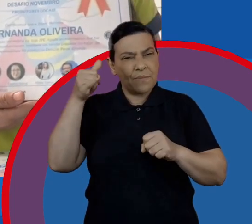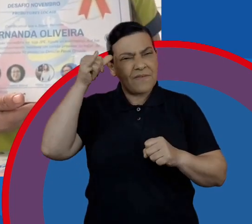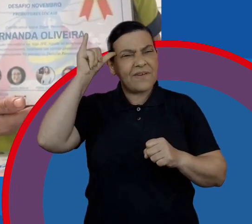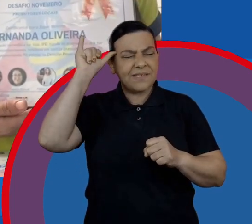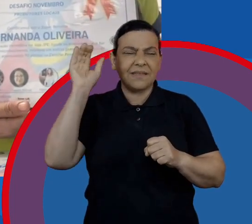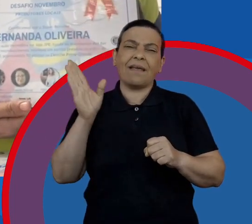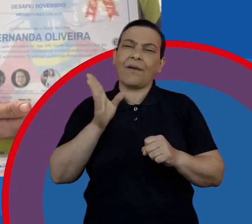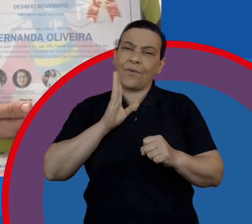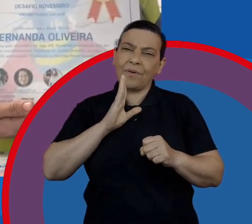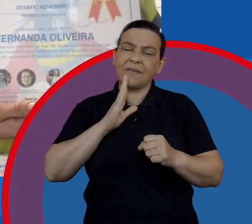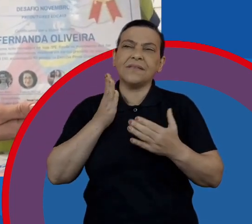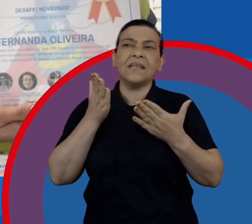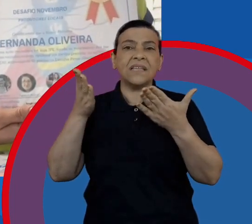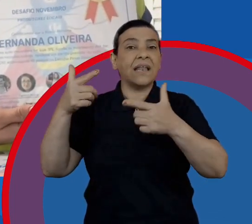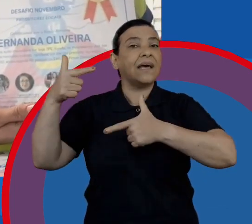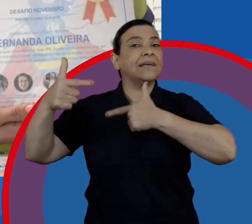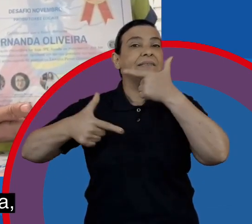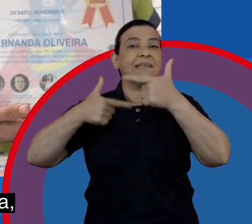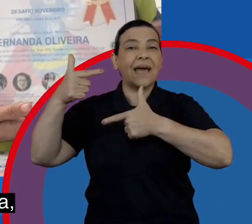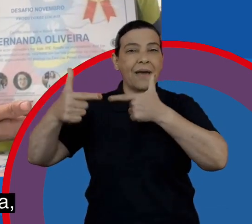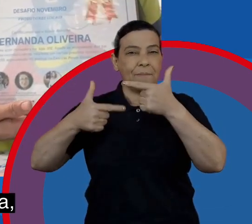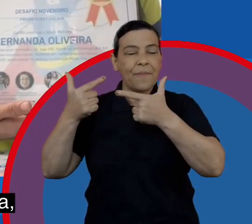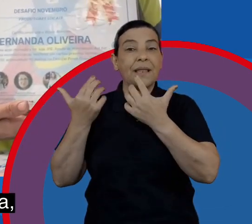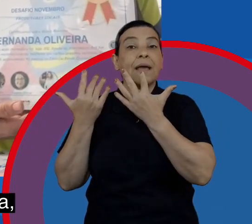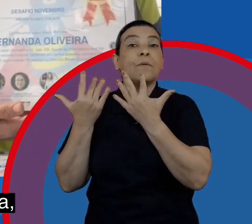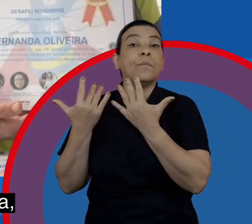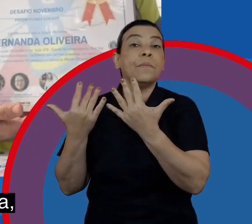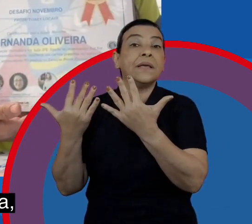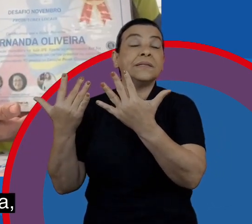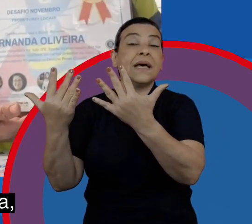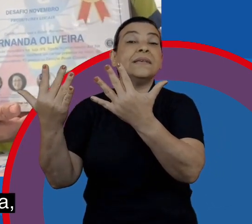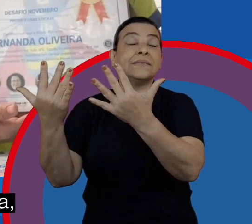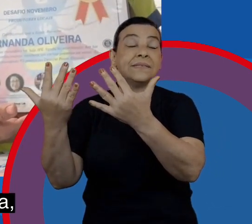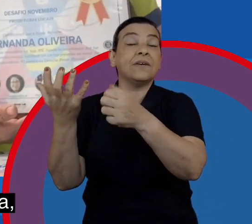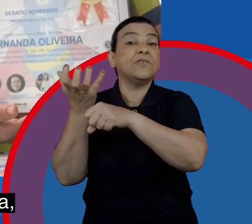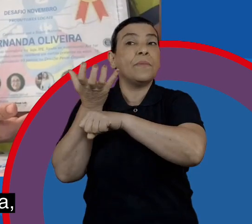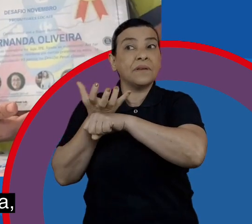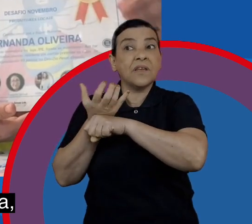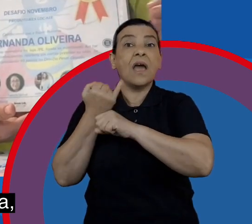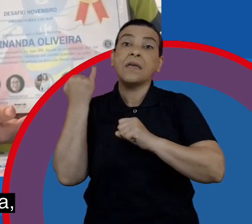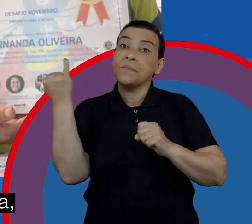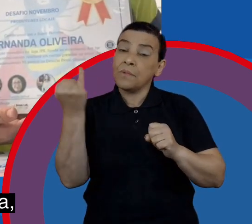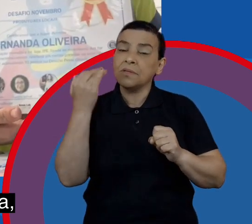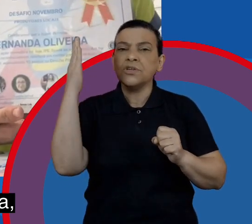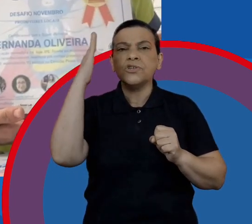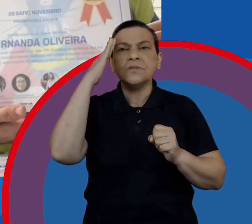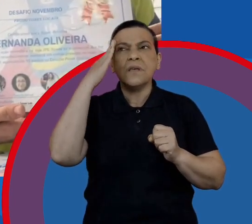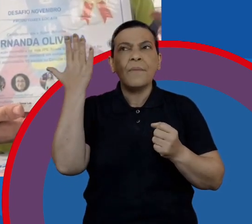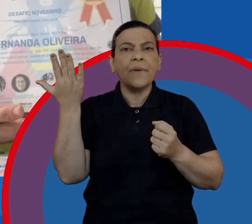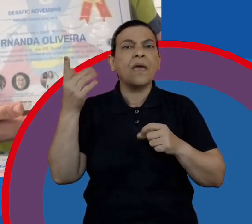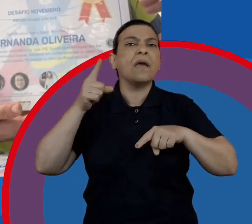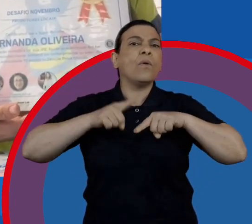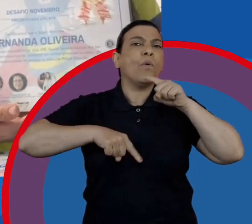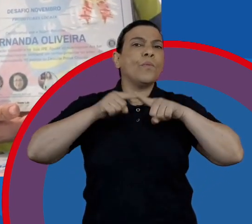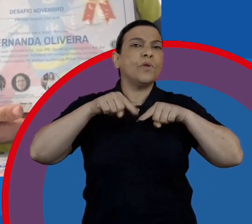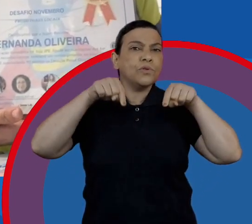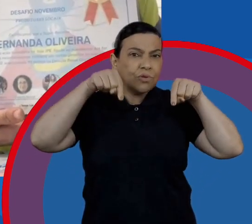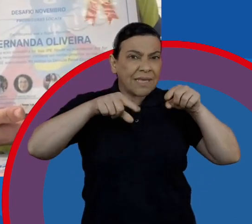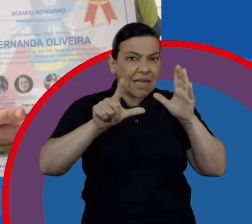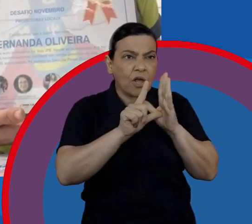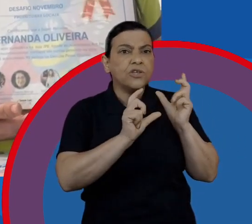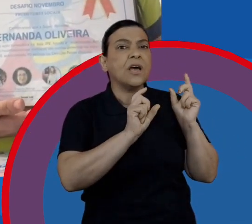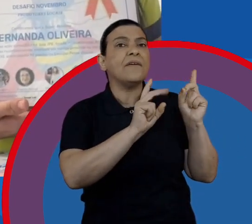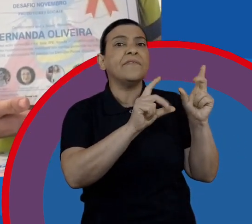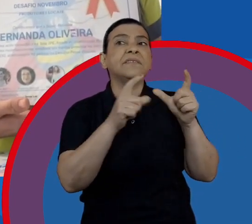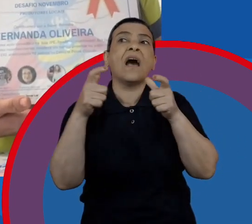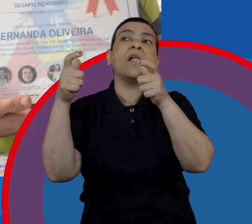trabalha com plantação de abacaxi. E é muito importante saber de onde o produto que vende-se aqui na loja, de onde está vindo,